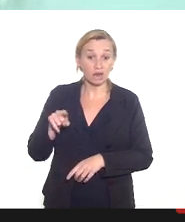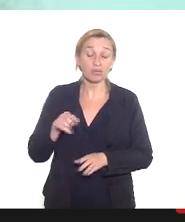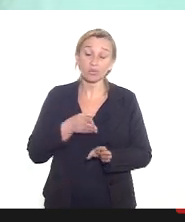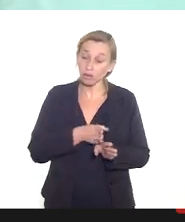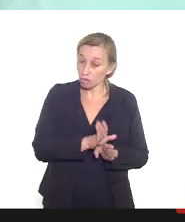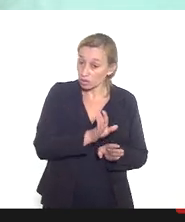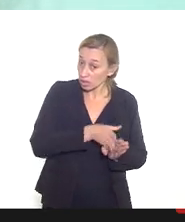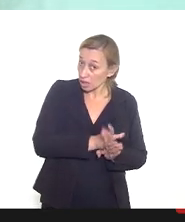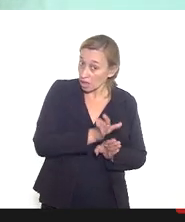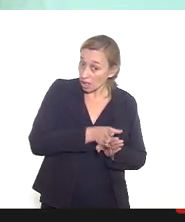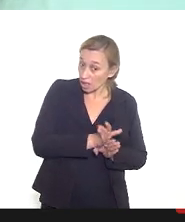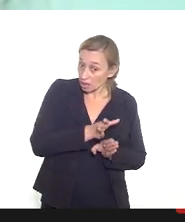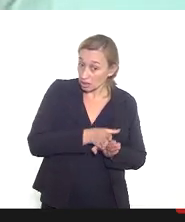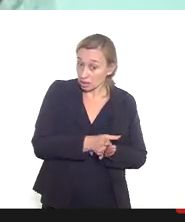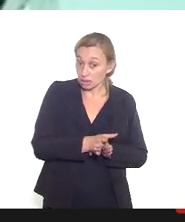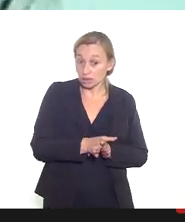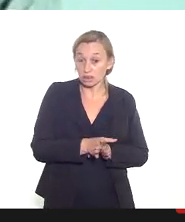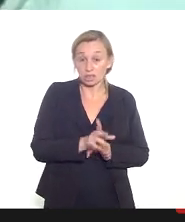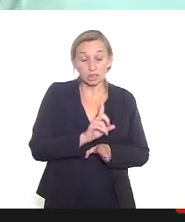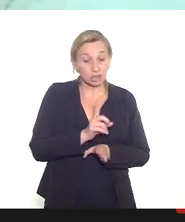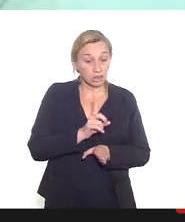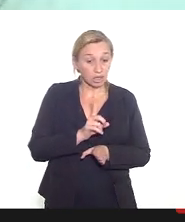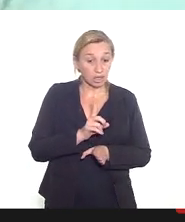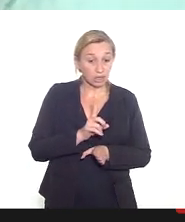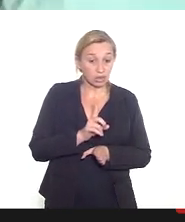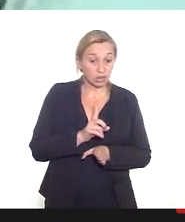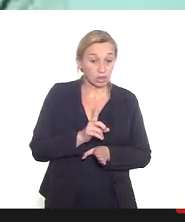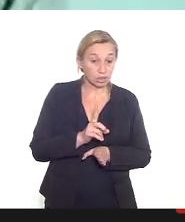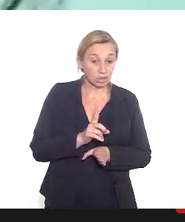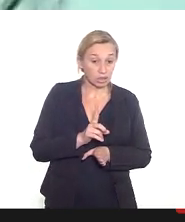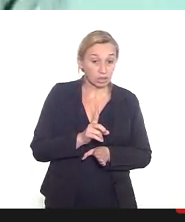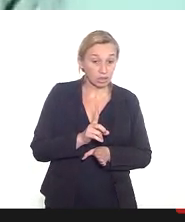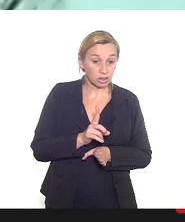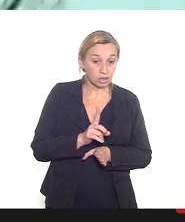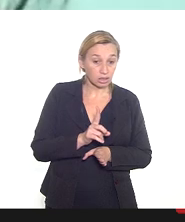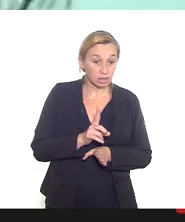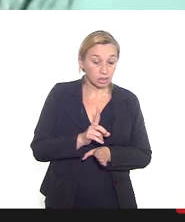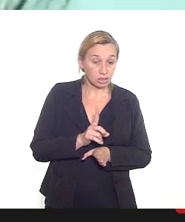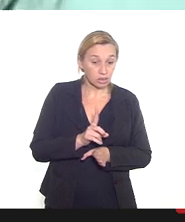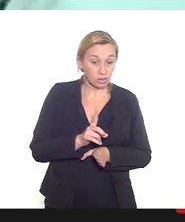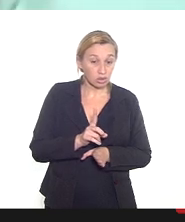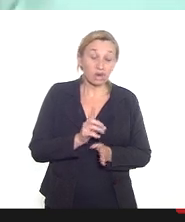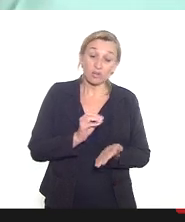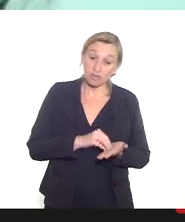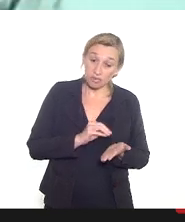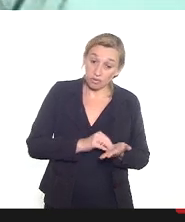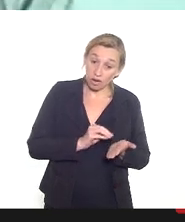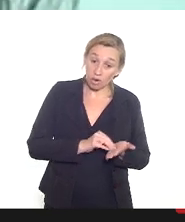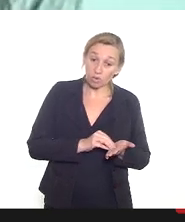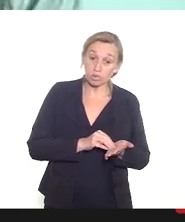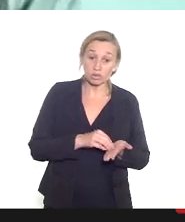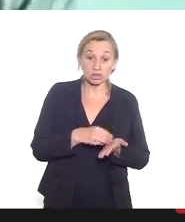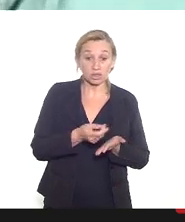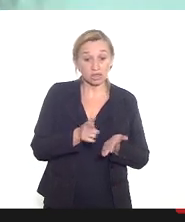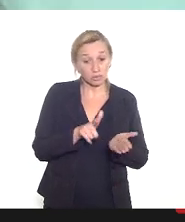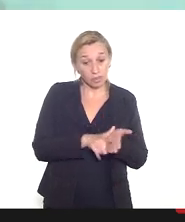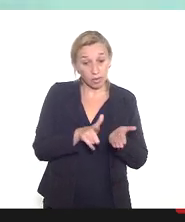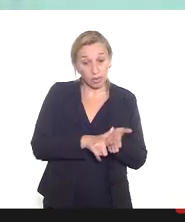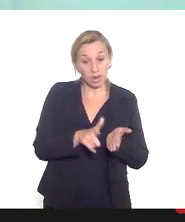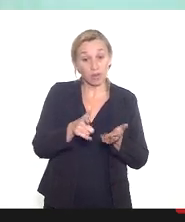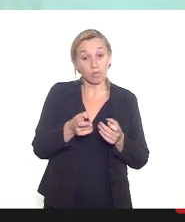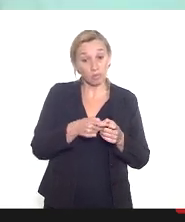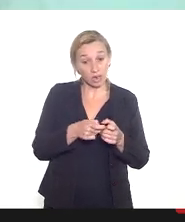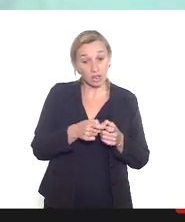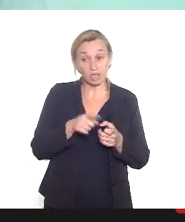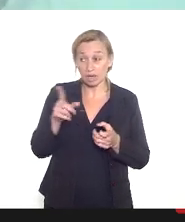orientada quanto a não a inexistência de ensaios clínicos e que ela foi também apoiada de sua